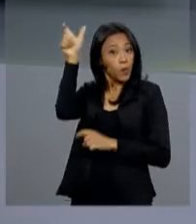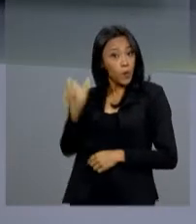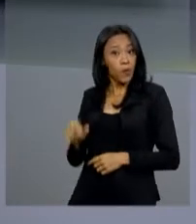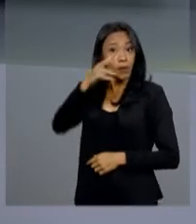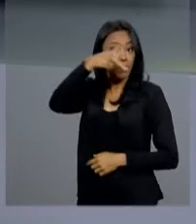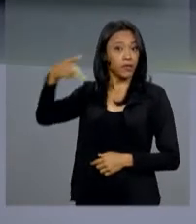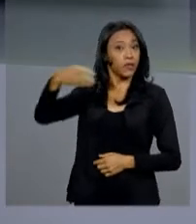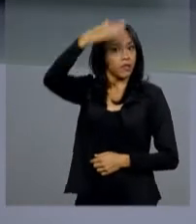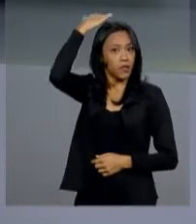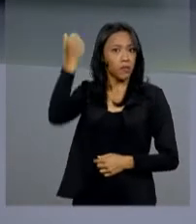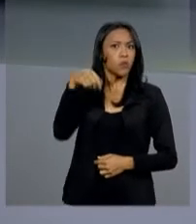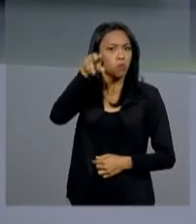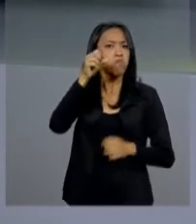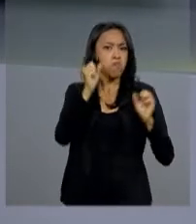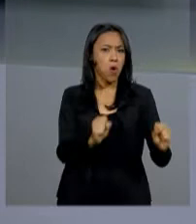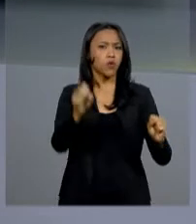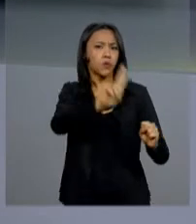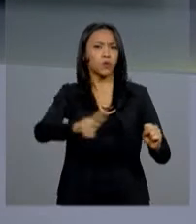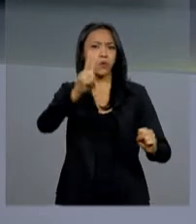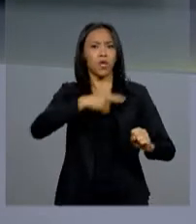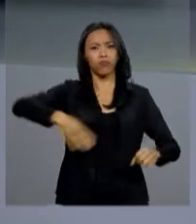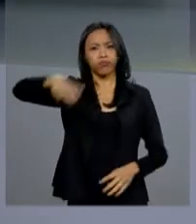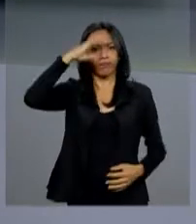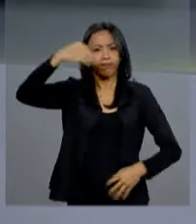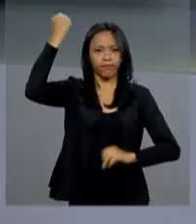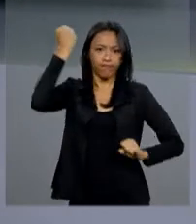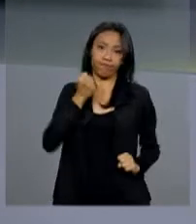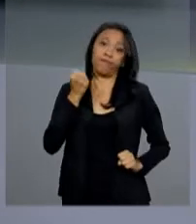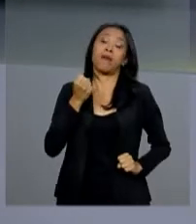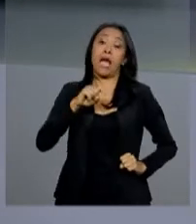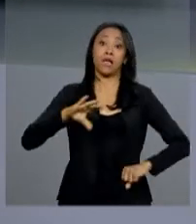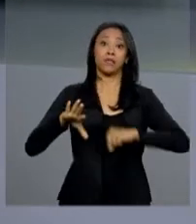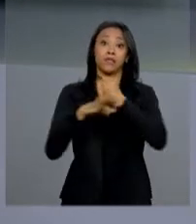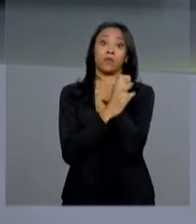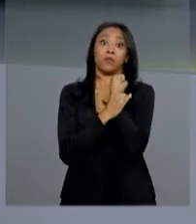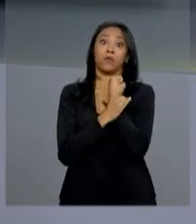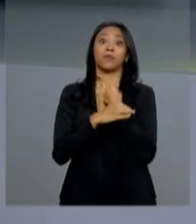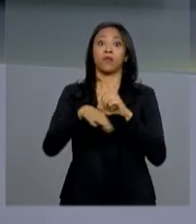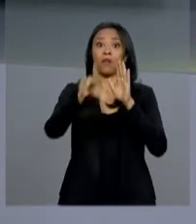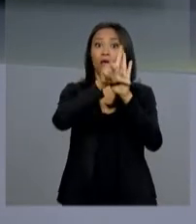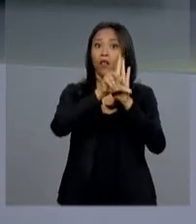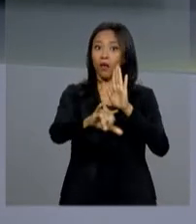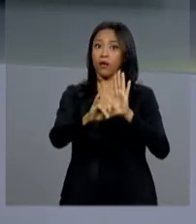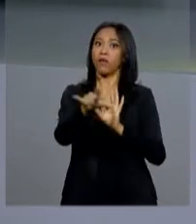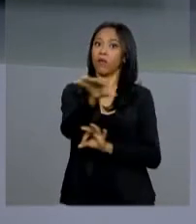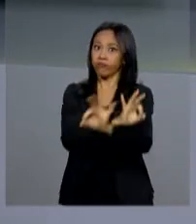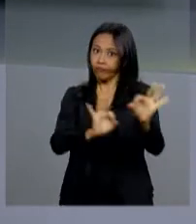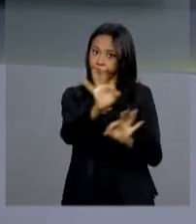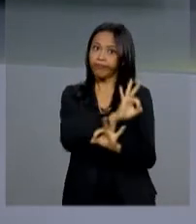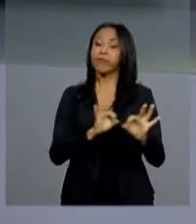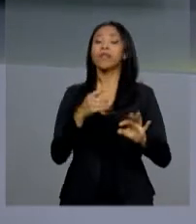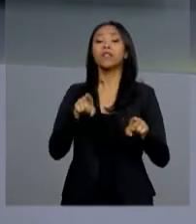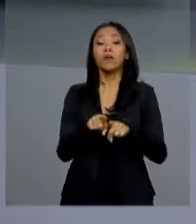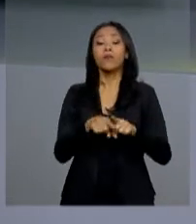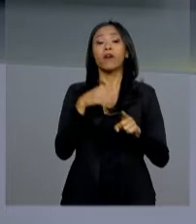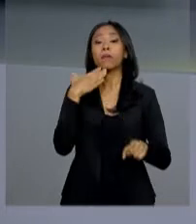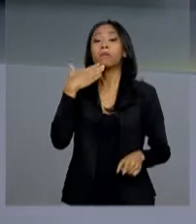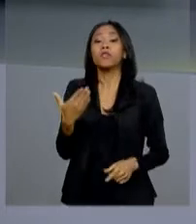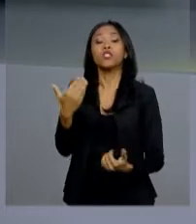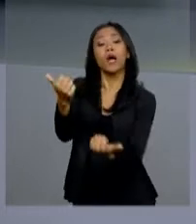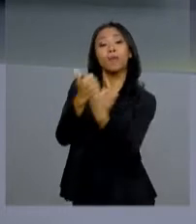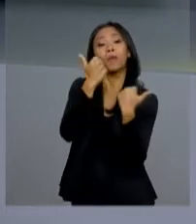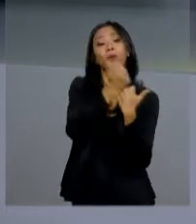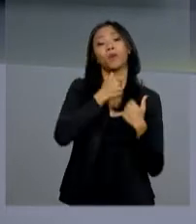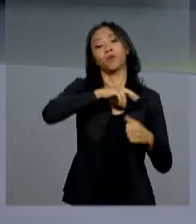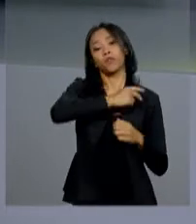autorizou o uso das Forças Armadas para garantia da lei e da ordem em Roraima. Temer disse ainda que vai pedir apoio da comunidade internacional